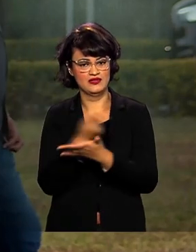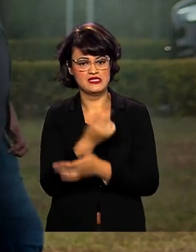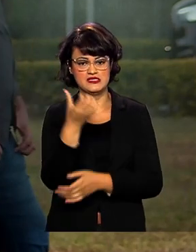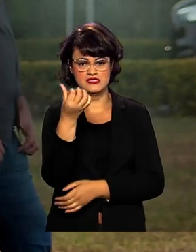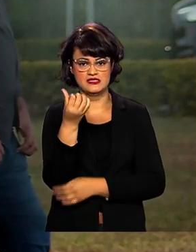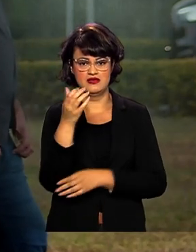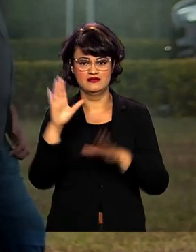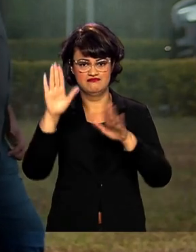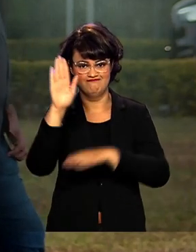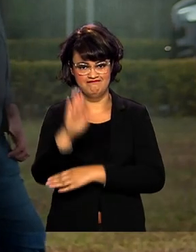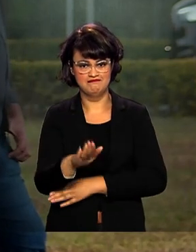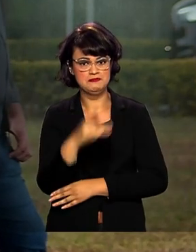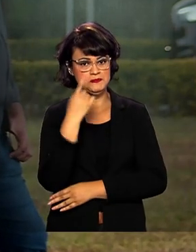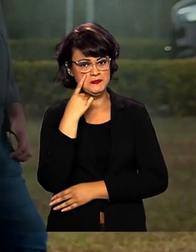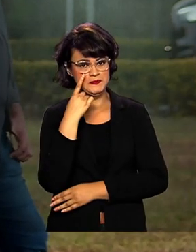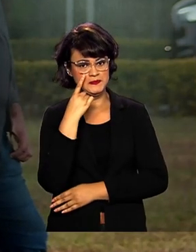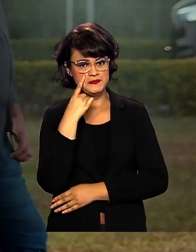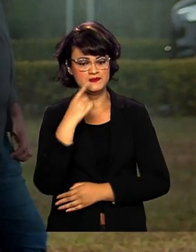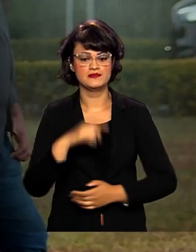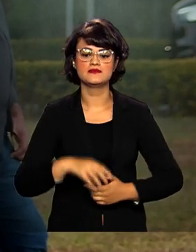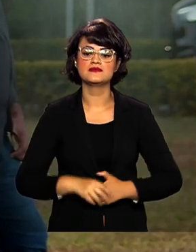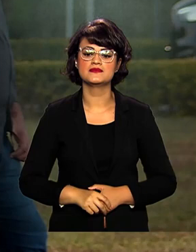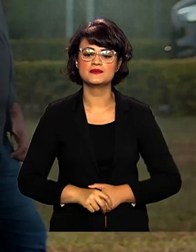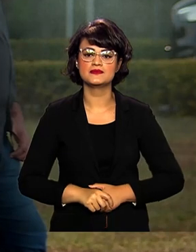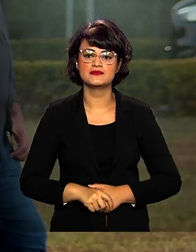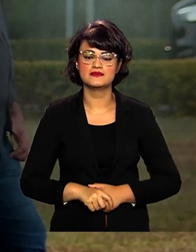tarde. Vamos ouvir um pouquinho dessa movimentação.